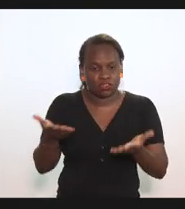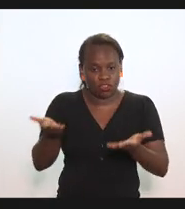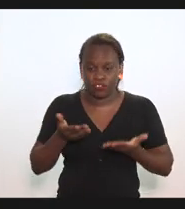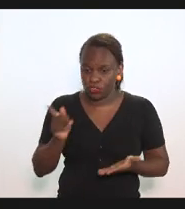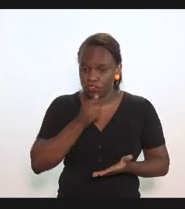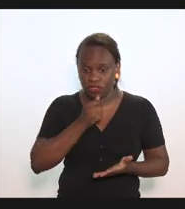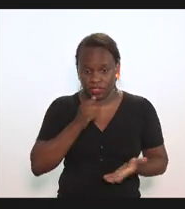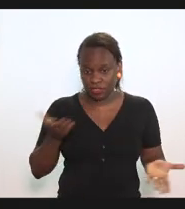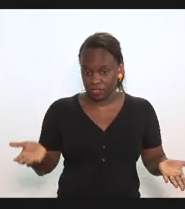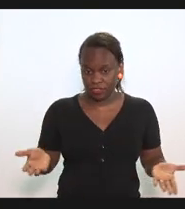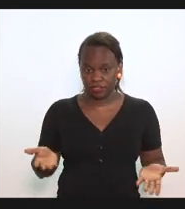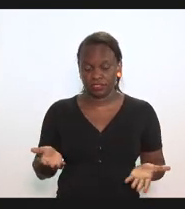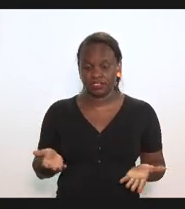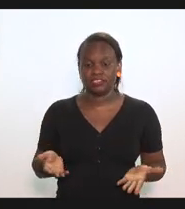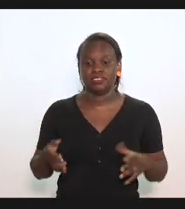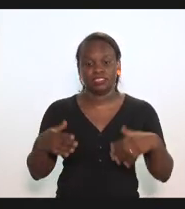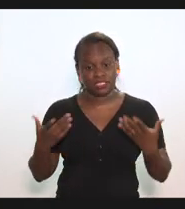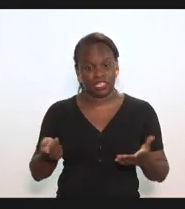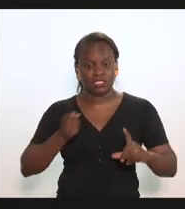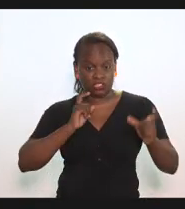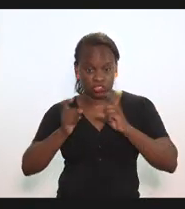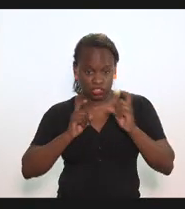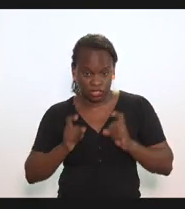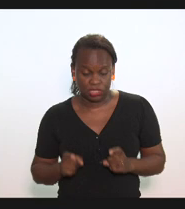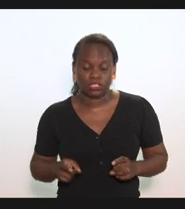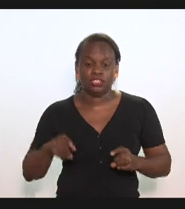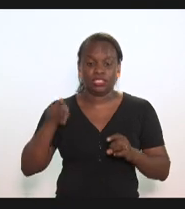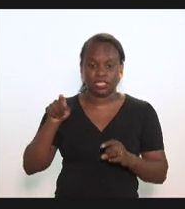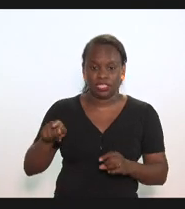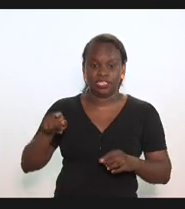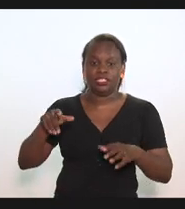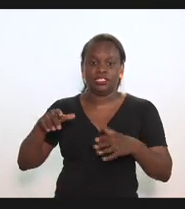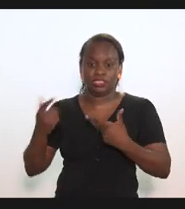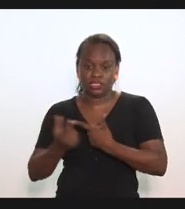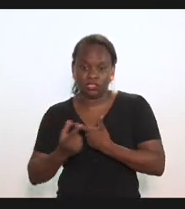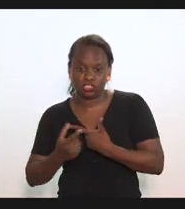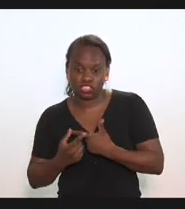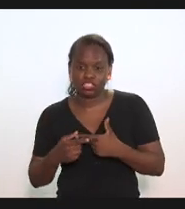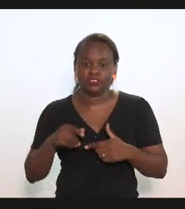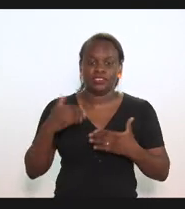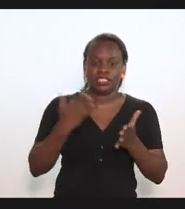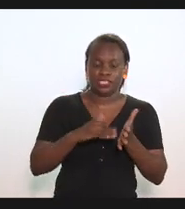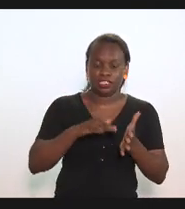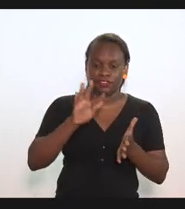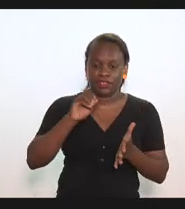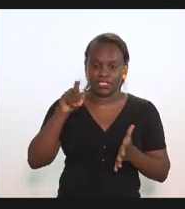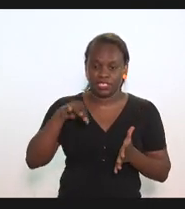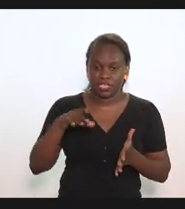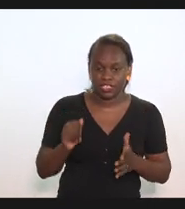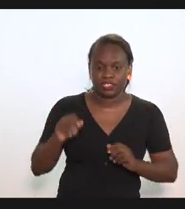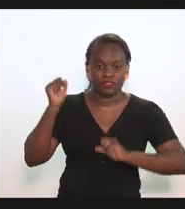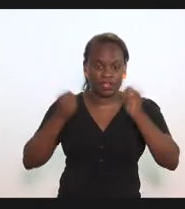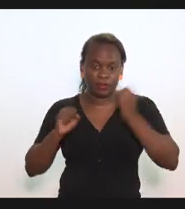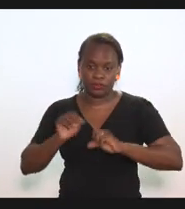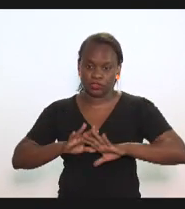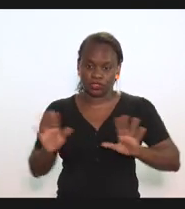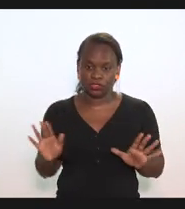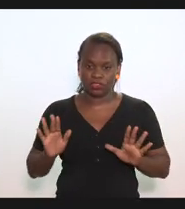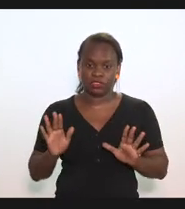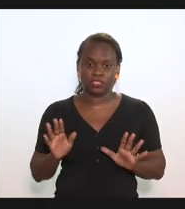convidado para esse debate foi uma discussão entre o poder executivo a secretaria de fazenda e o setor produtivo